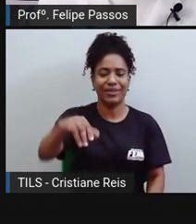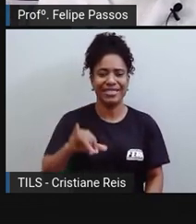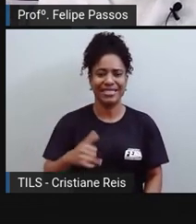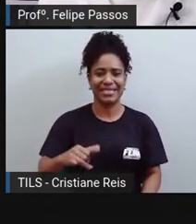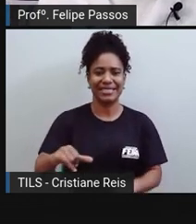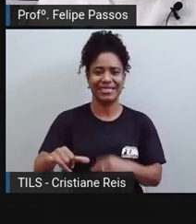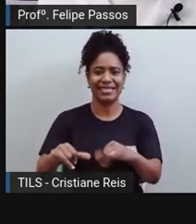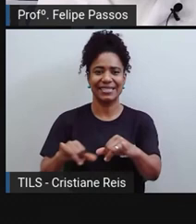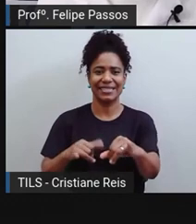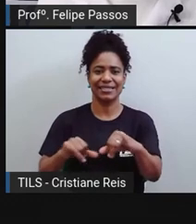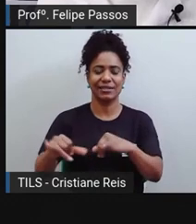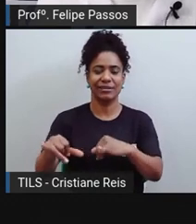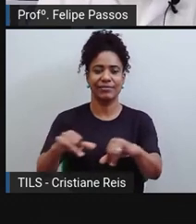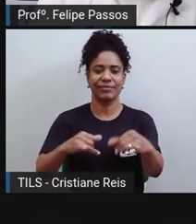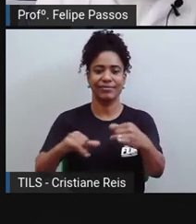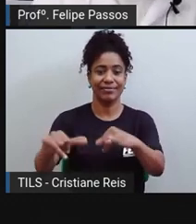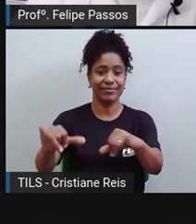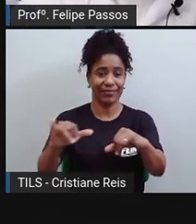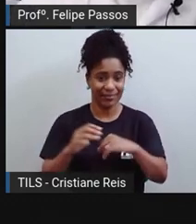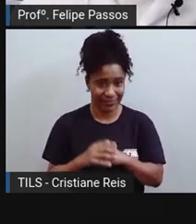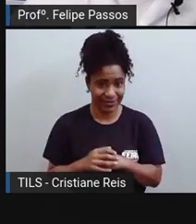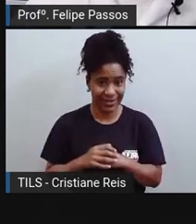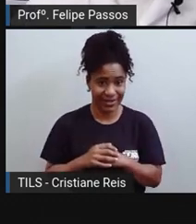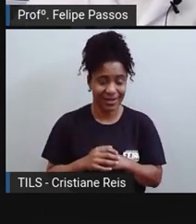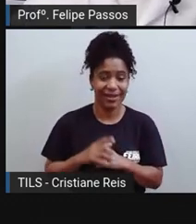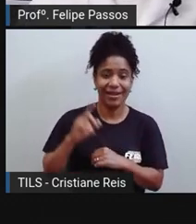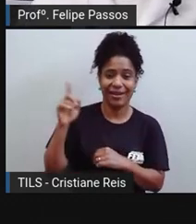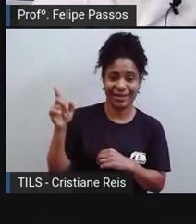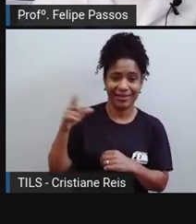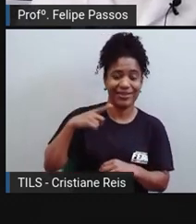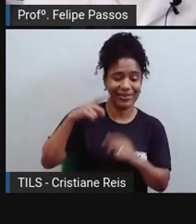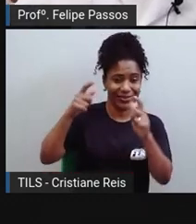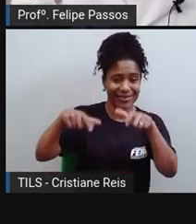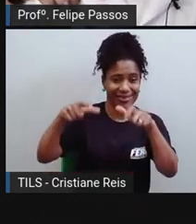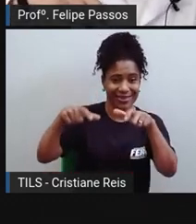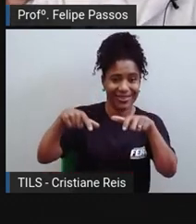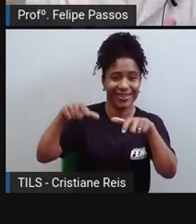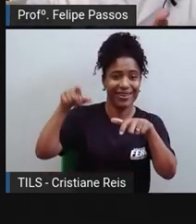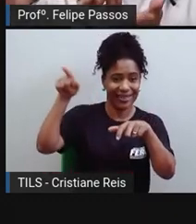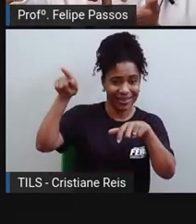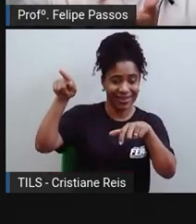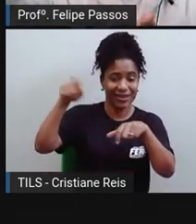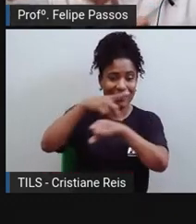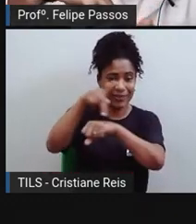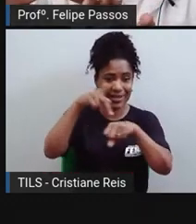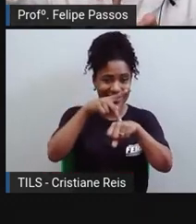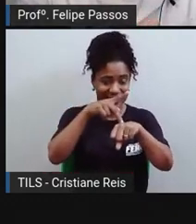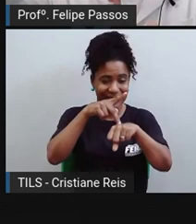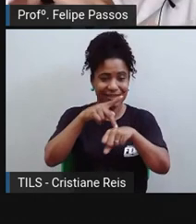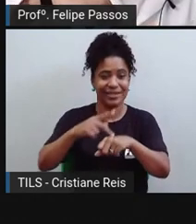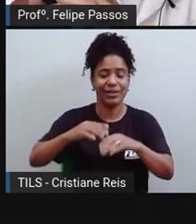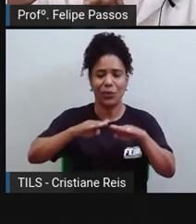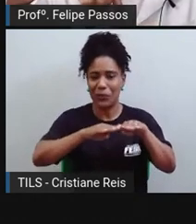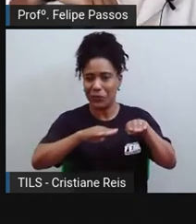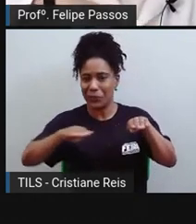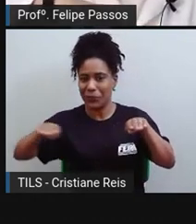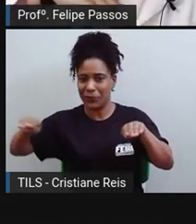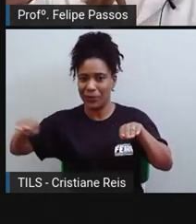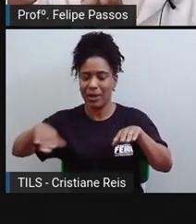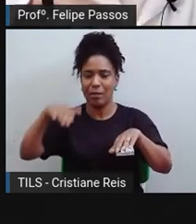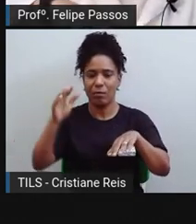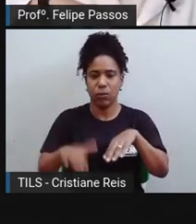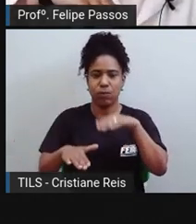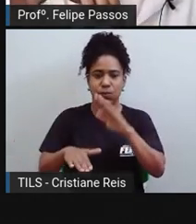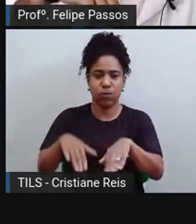inventou calçadas, chão, piso, que geram energia elétrica. Conforme a gente pisa, o impacto, o